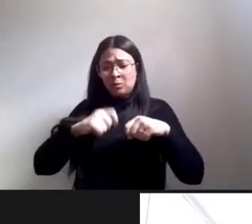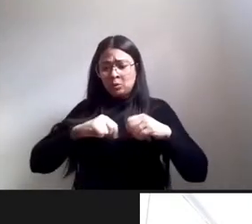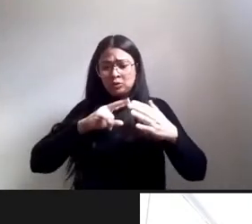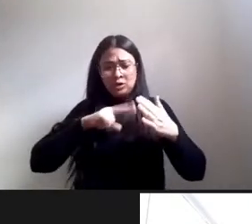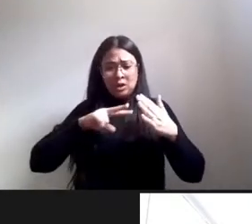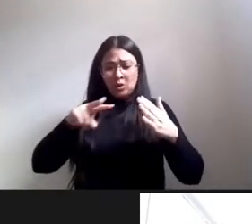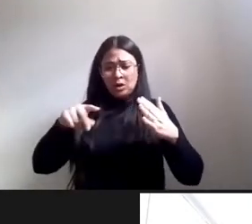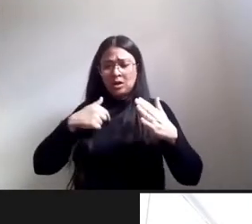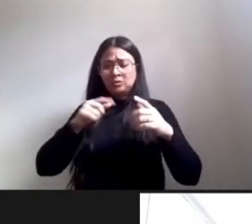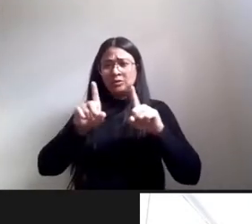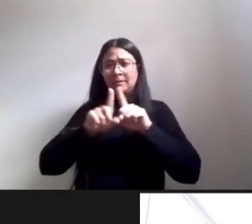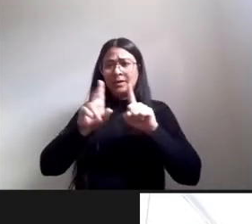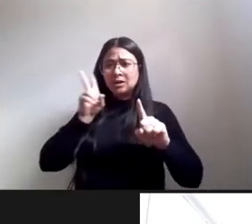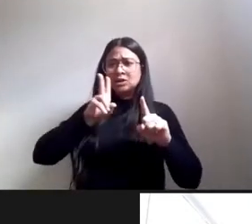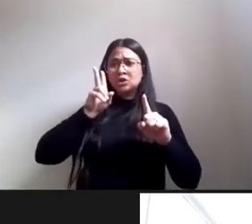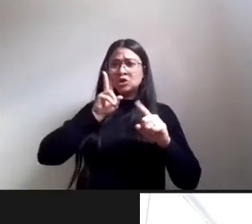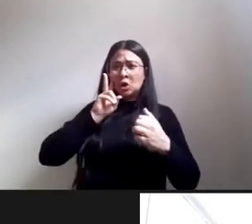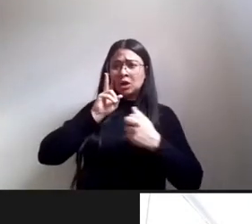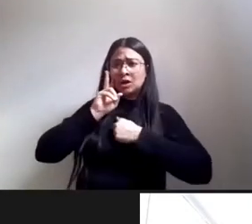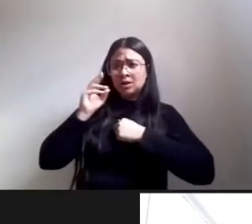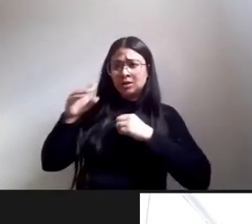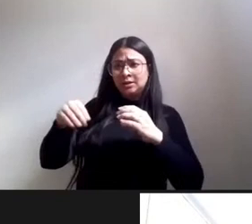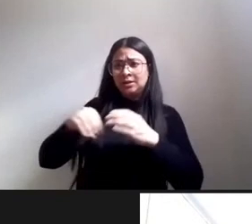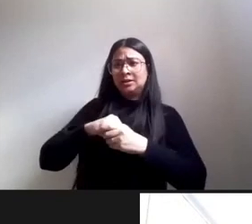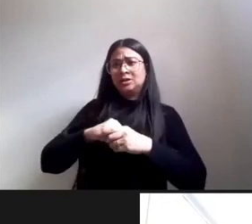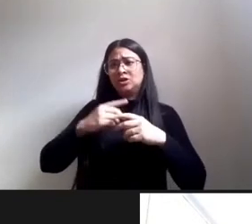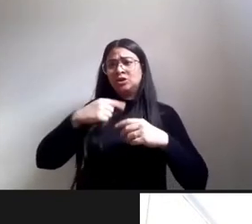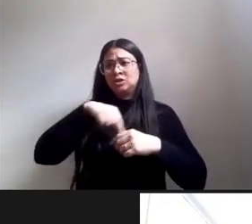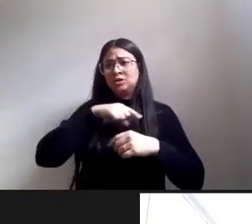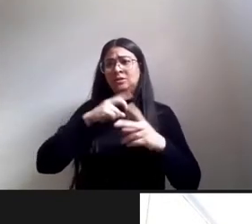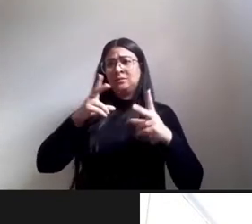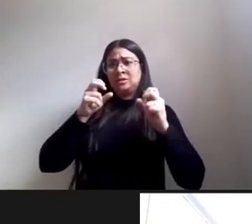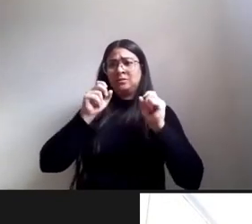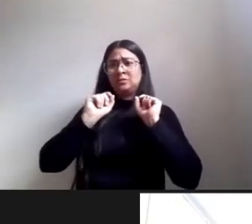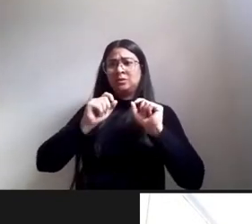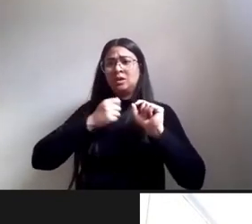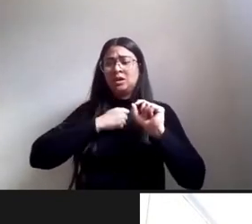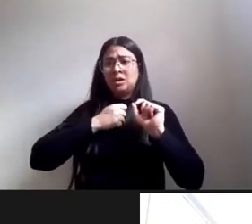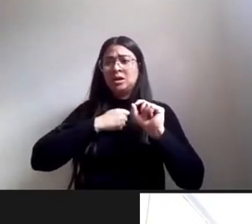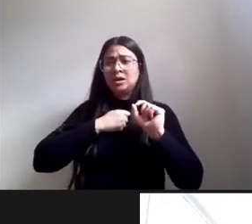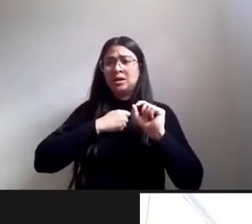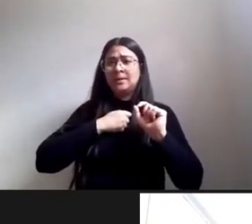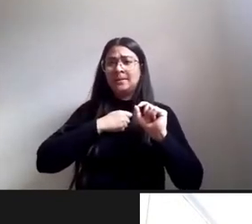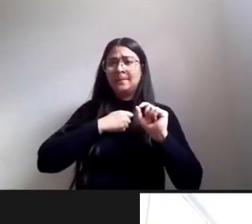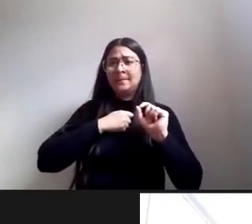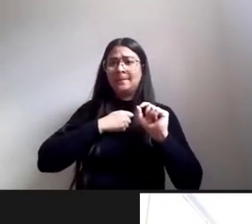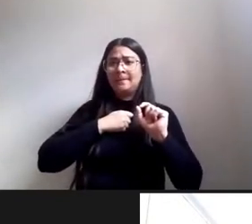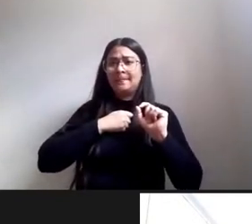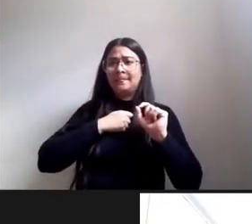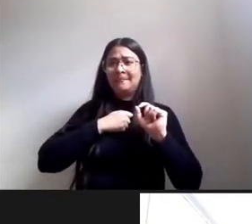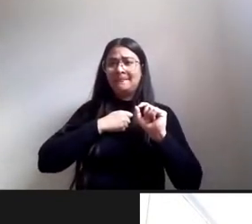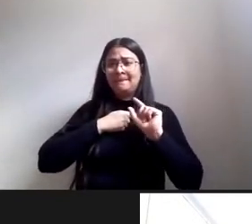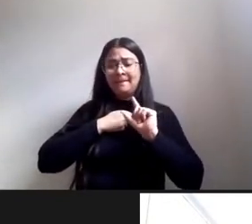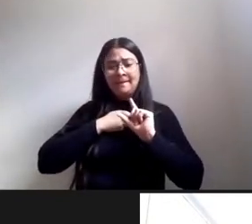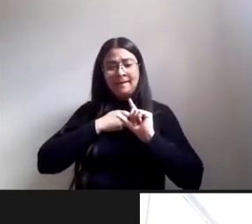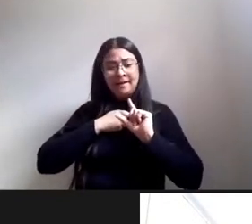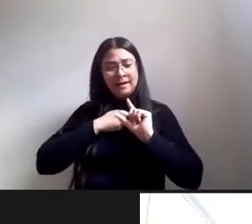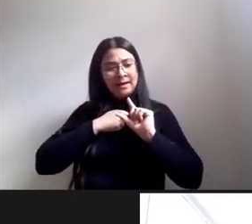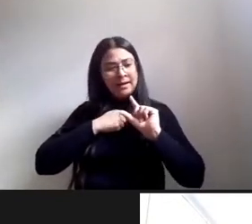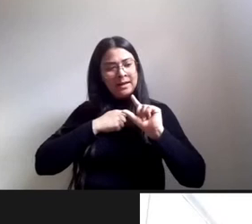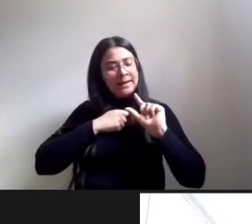da antropologia nós vemos que a antropologia ela ela sai desse lugar só de